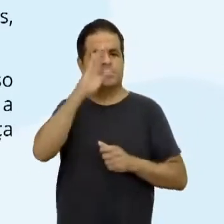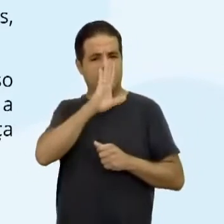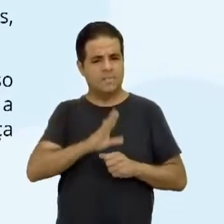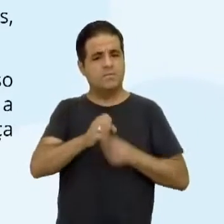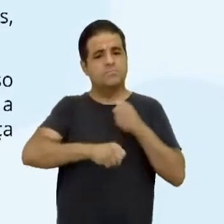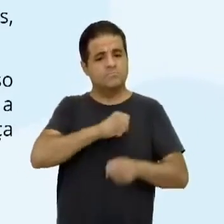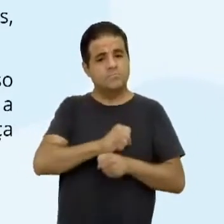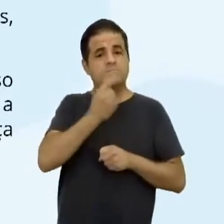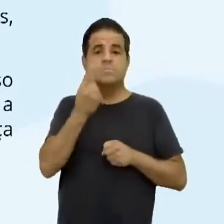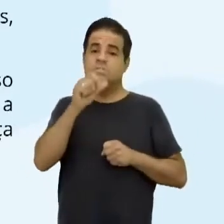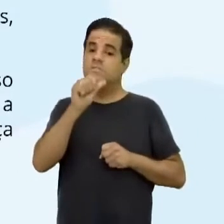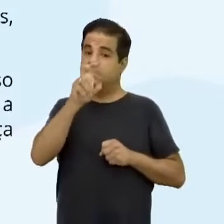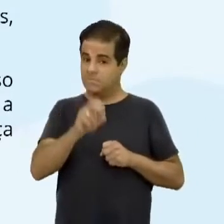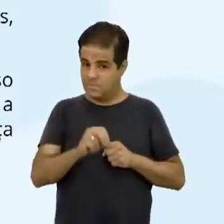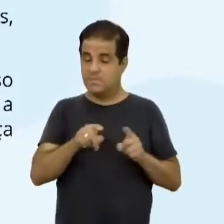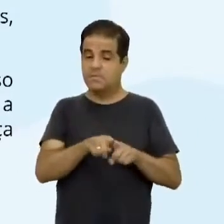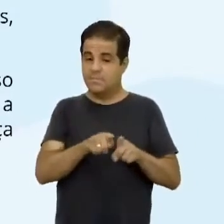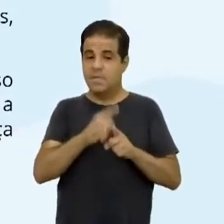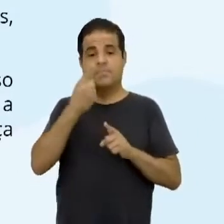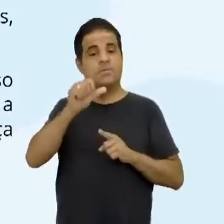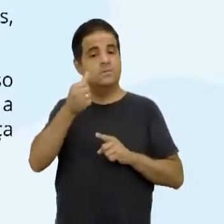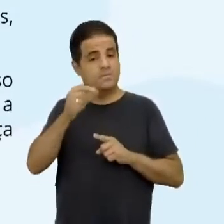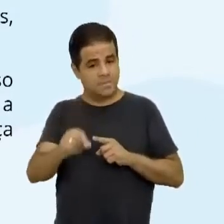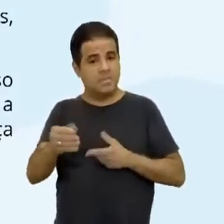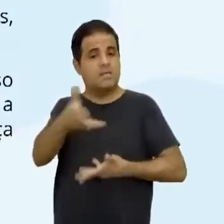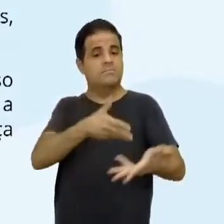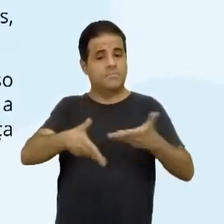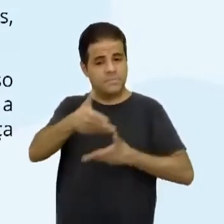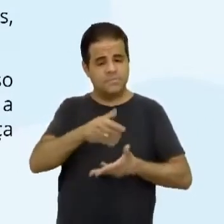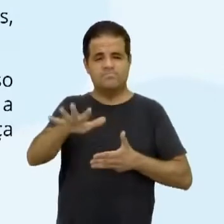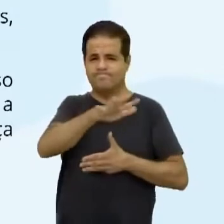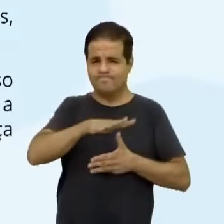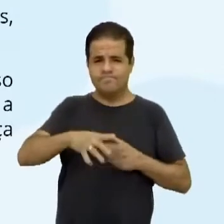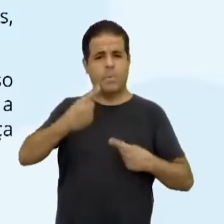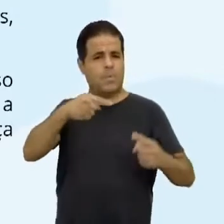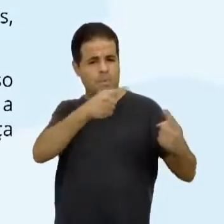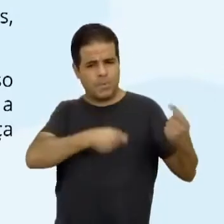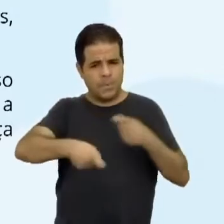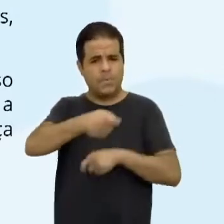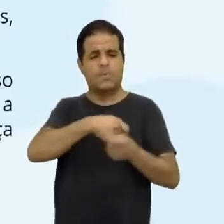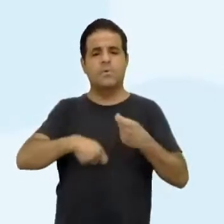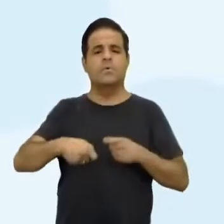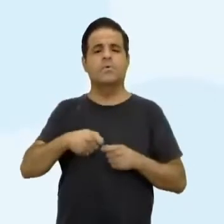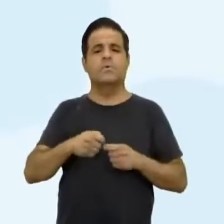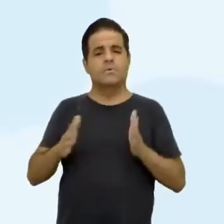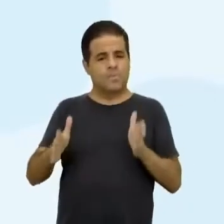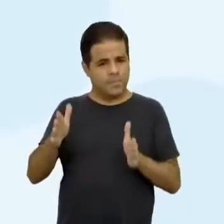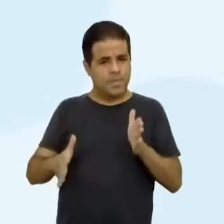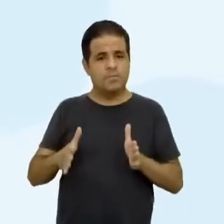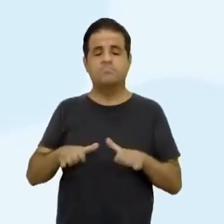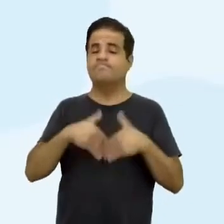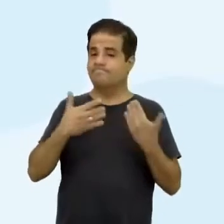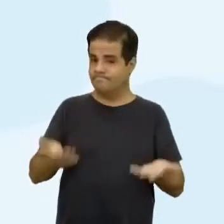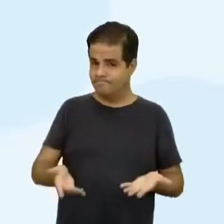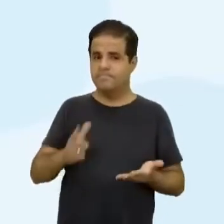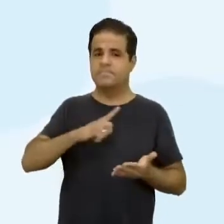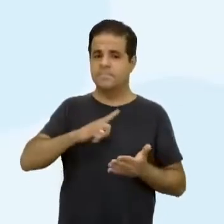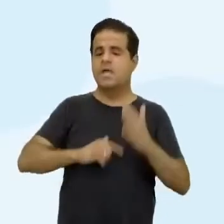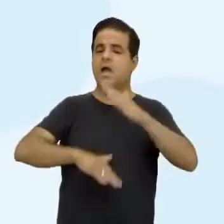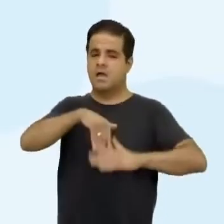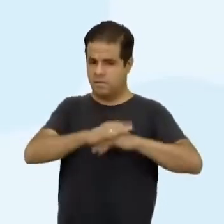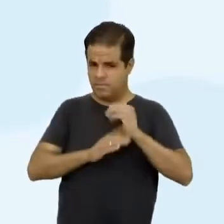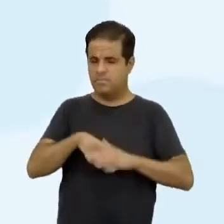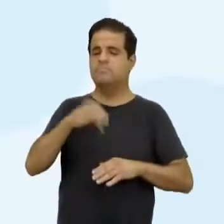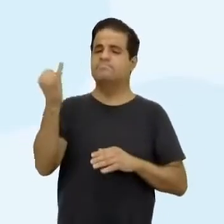décadas de 50 e 60, bem como suas relações com o cenário político do período. E aí, assim, tem aqui as